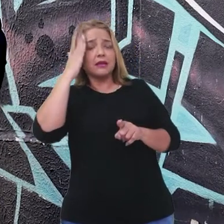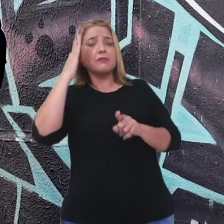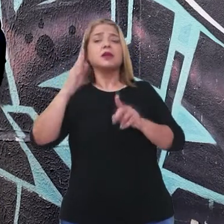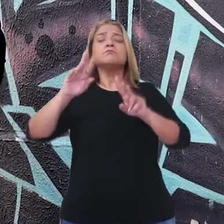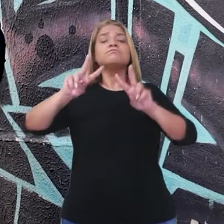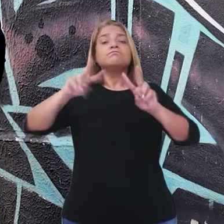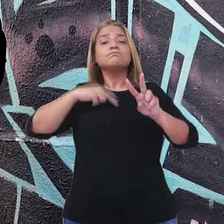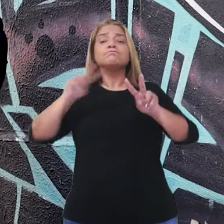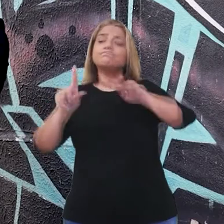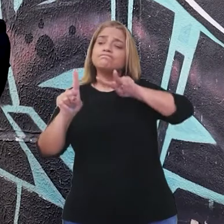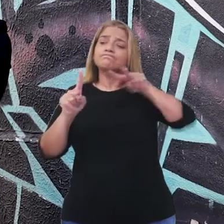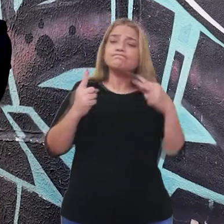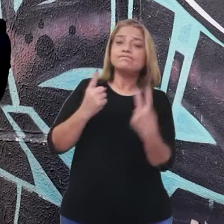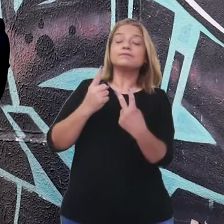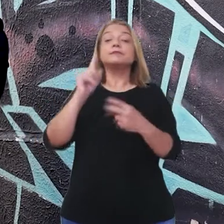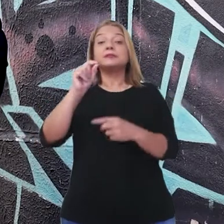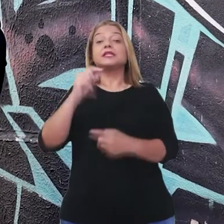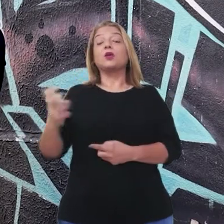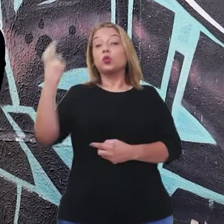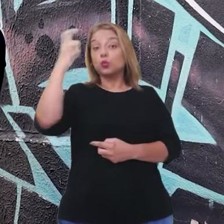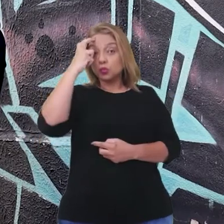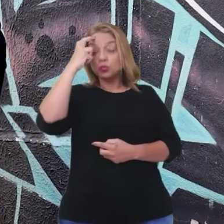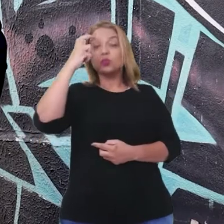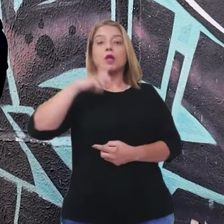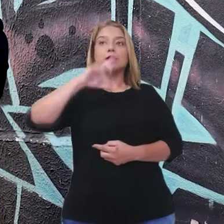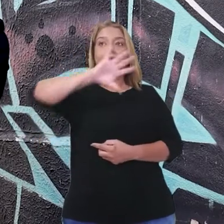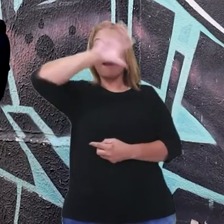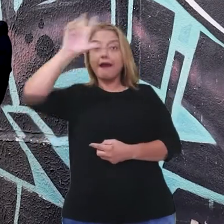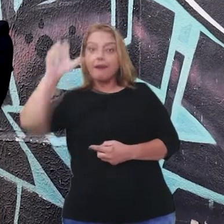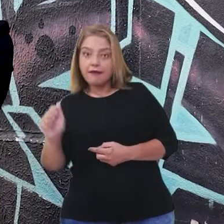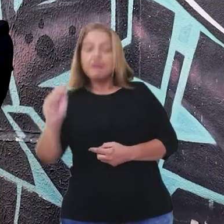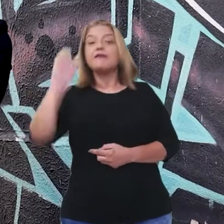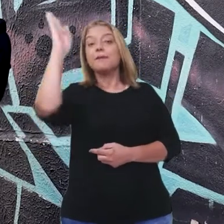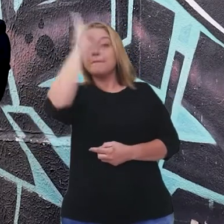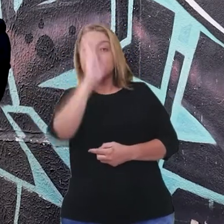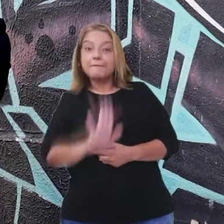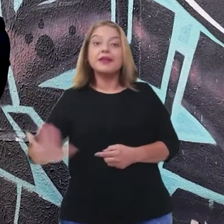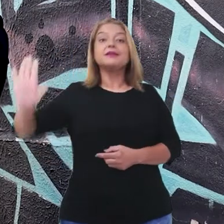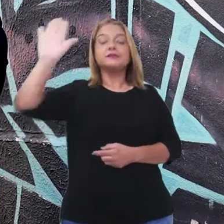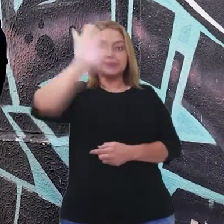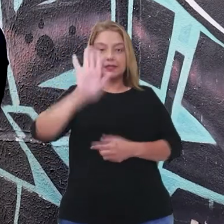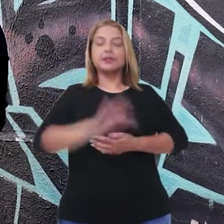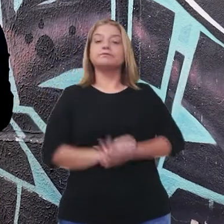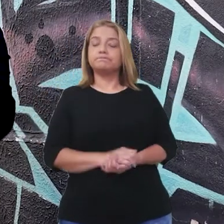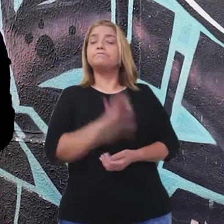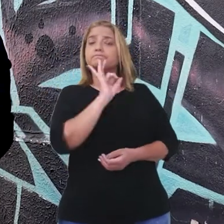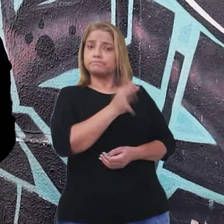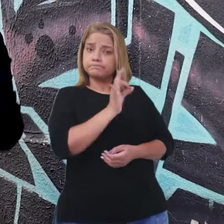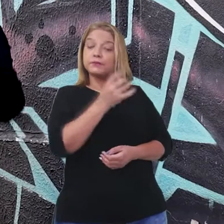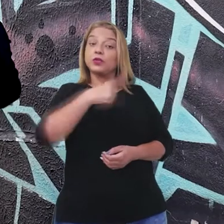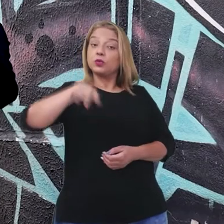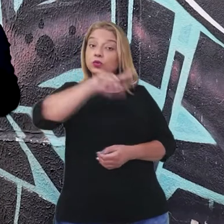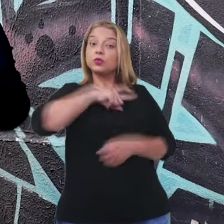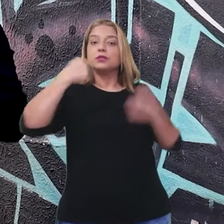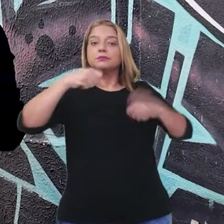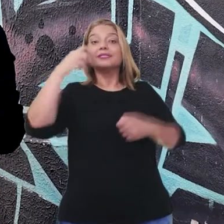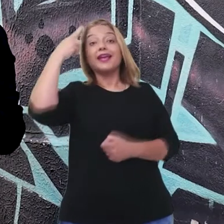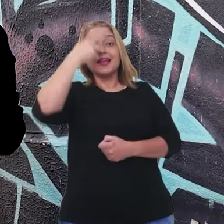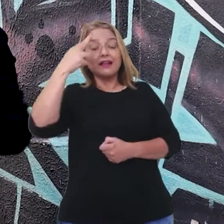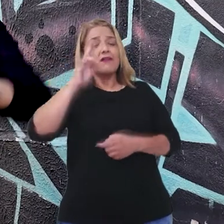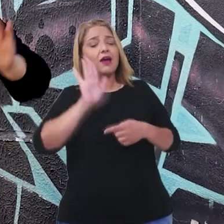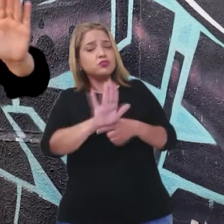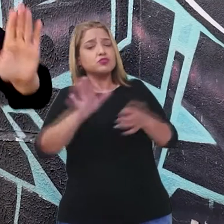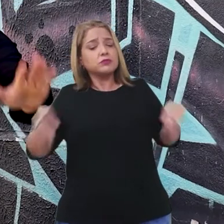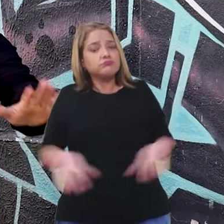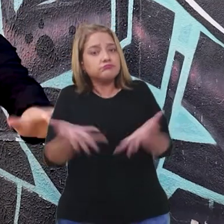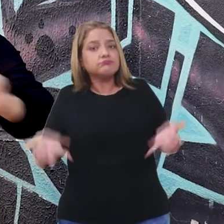das culturas africanas e afro-brasileiras. Isso mesmo! E olha, Beto, essa é uma reflexão que precisa acontecer